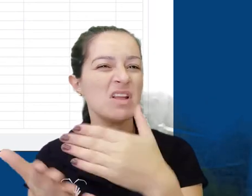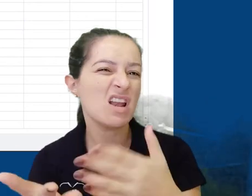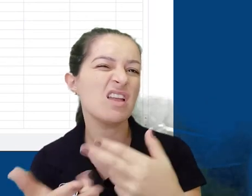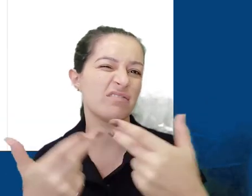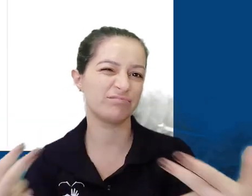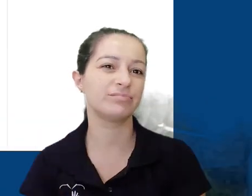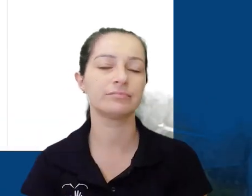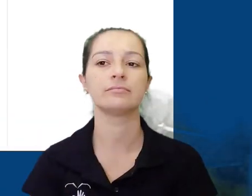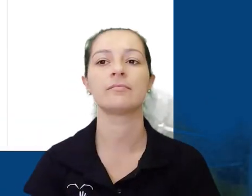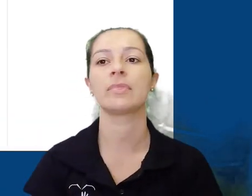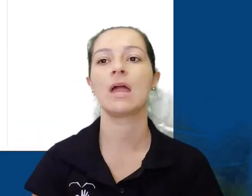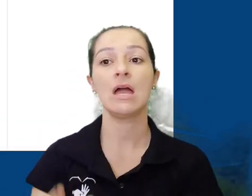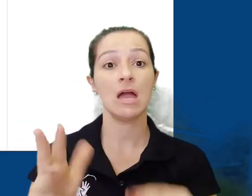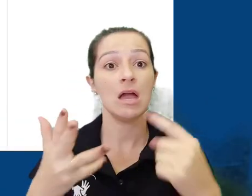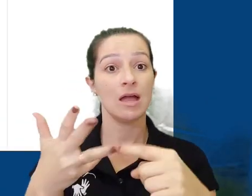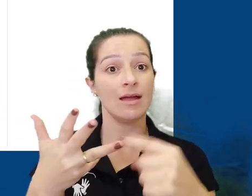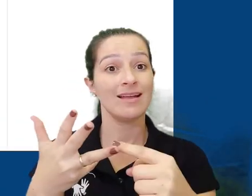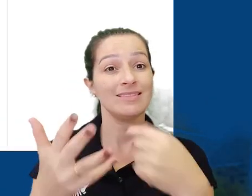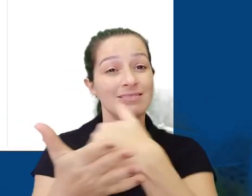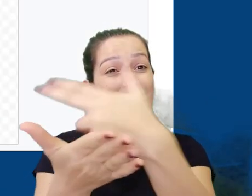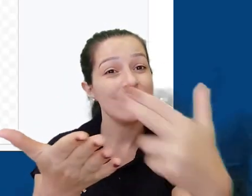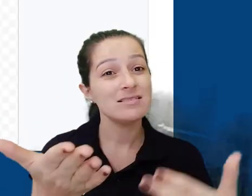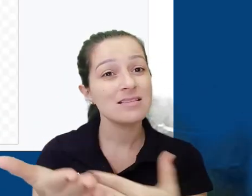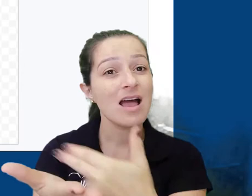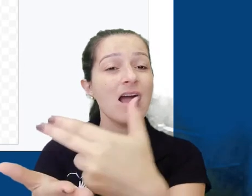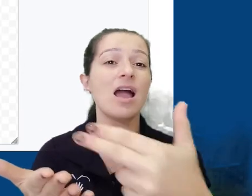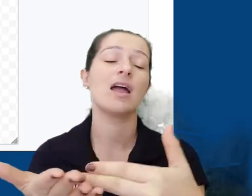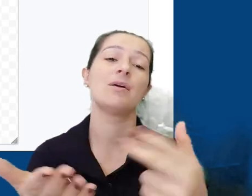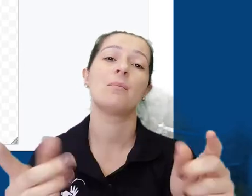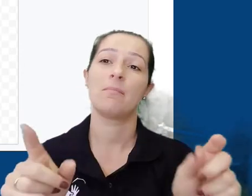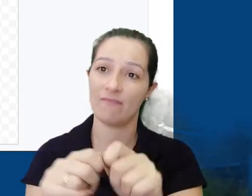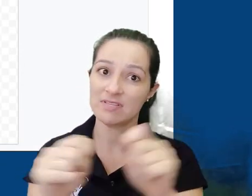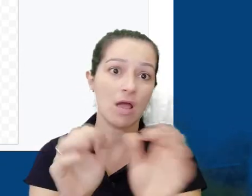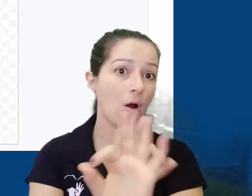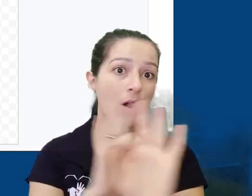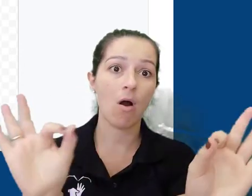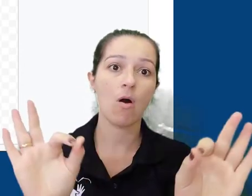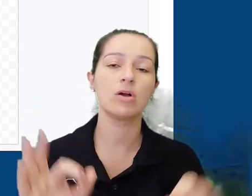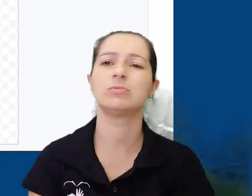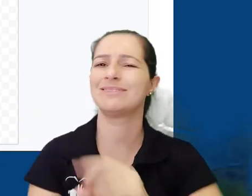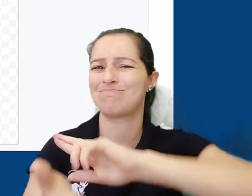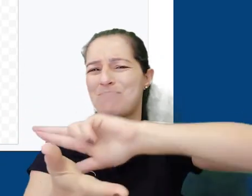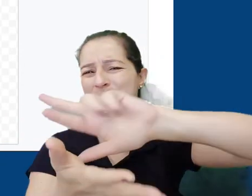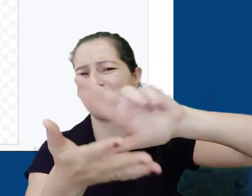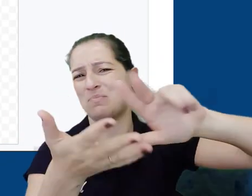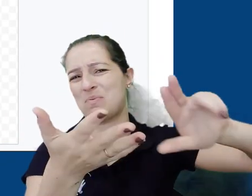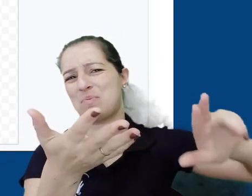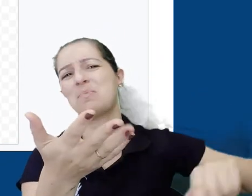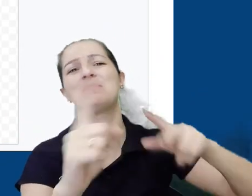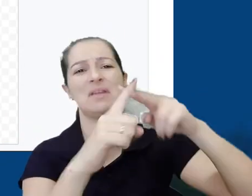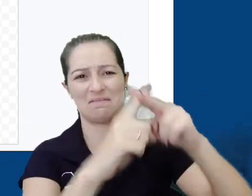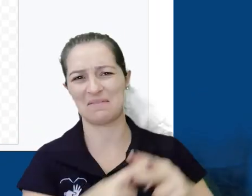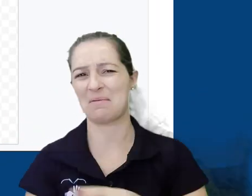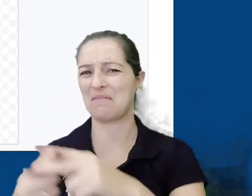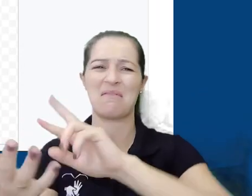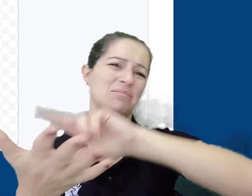o trabalho de finalização. A ferramenta desenho é ótima para a criação de fluxogramas, gráficos, porque possui uma gama muito grande